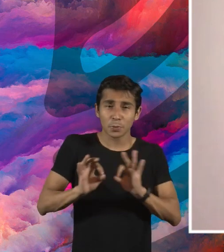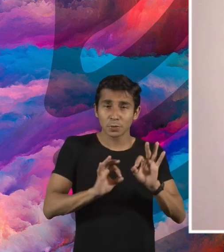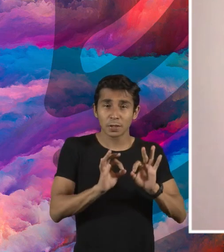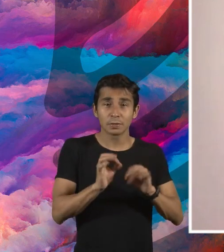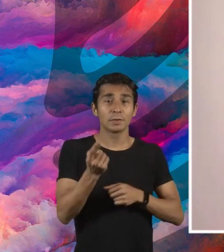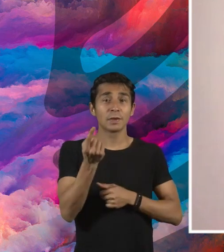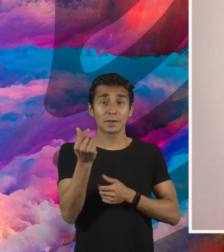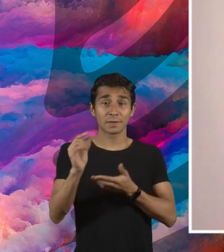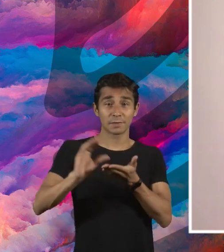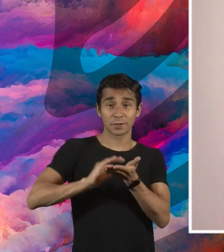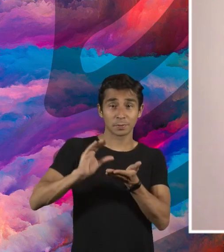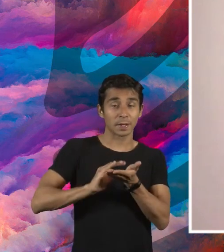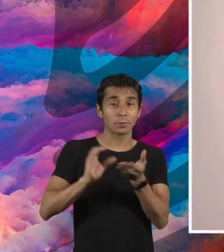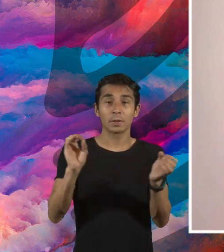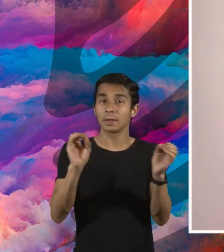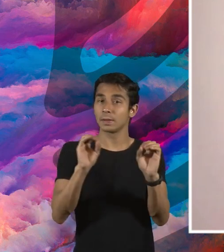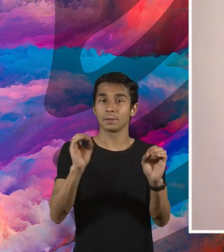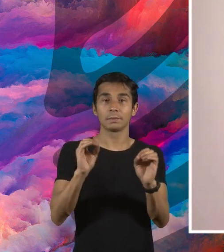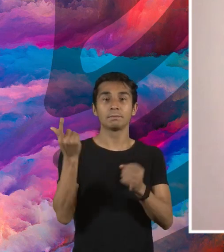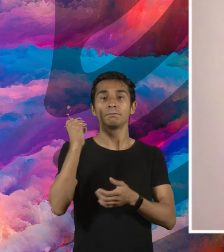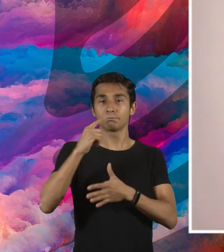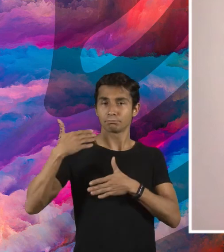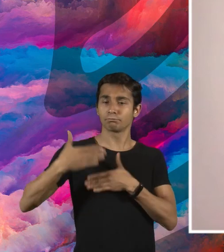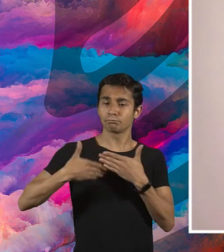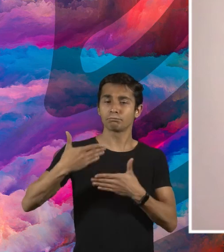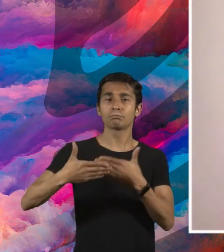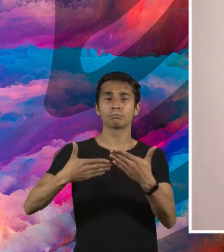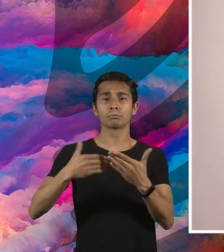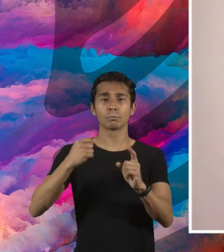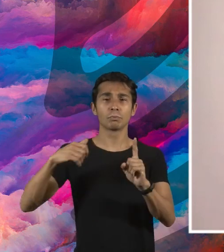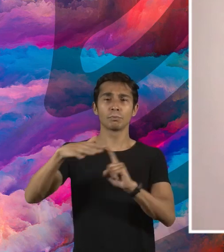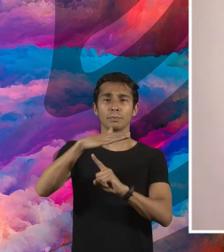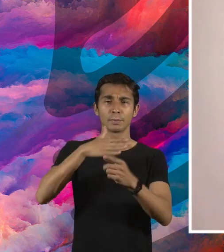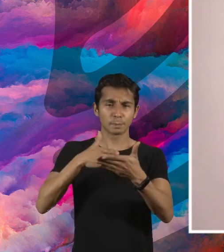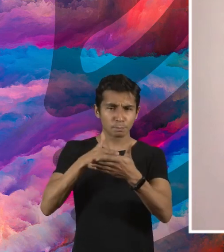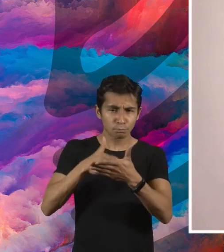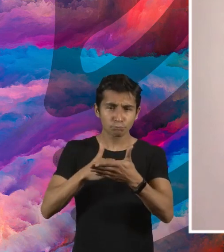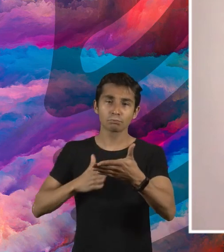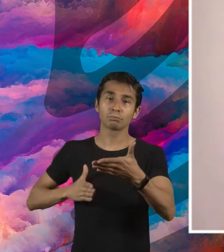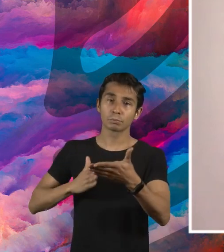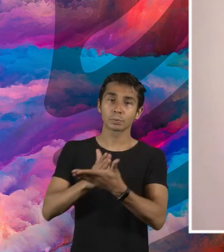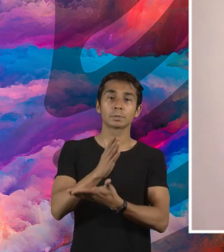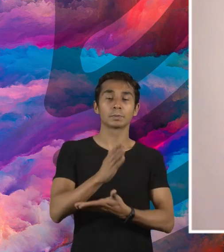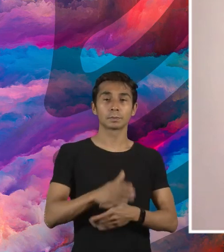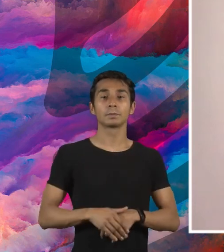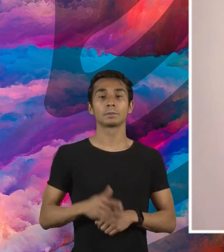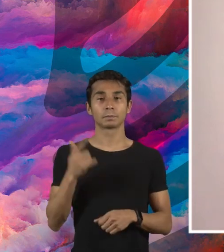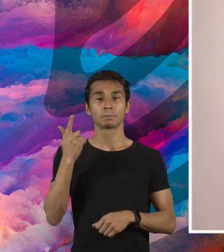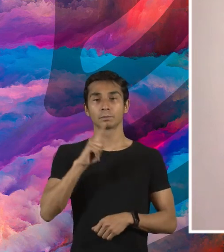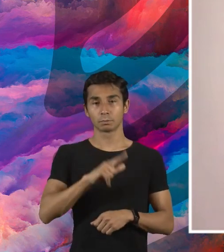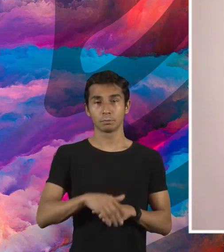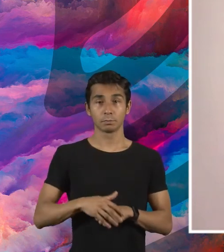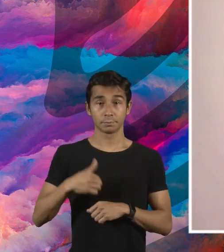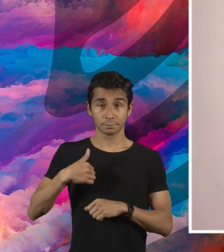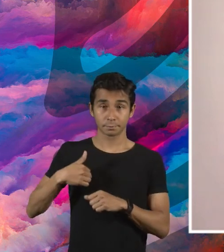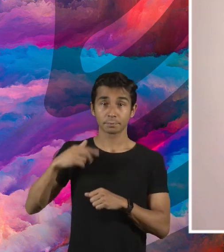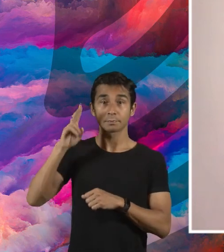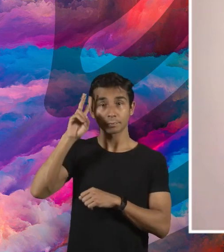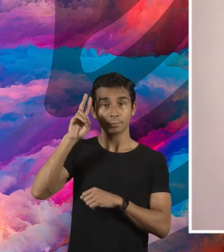sociedade e vem mesmo assim. Eu tive no meu caminhar